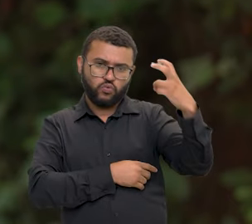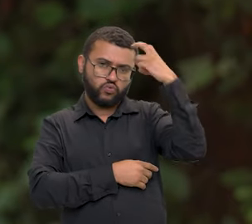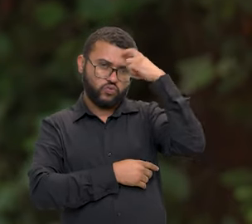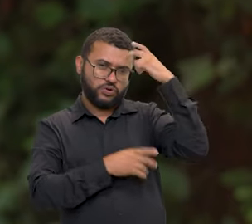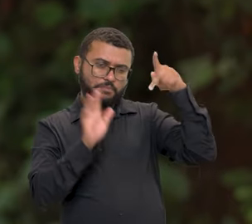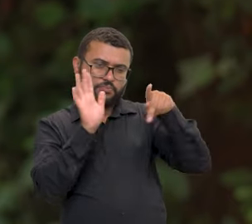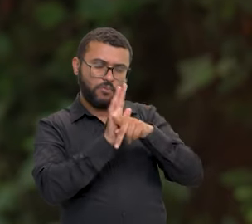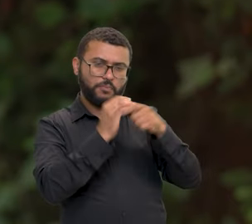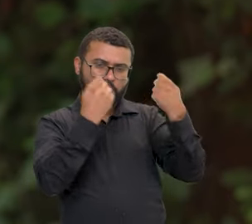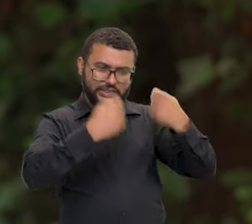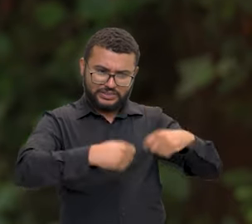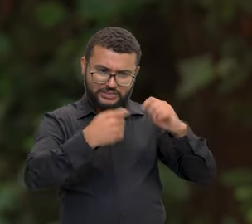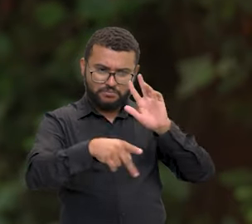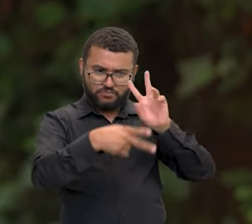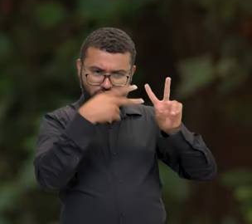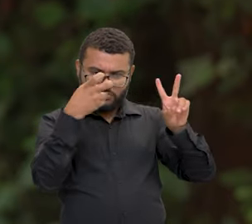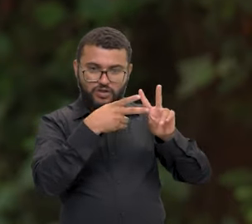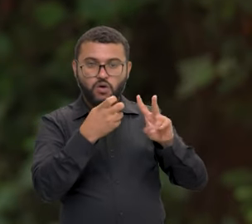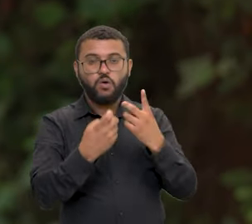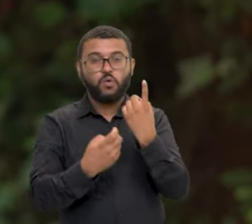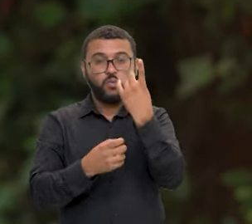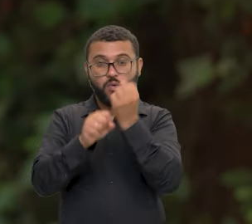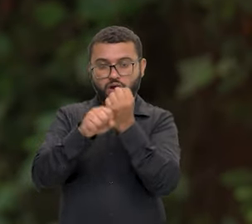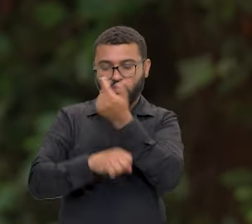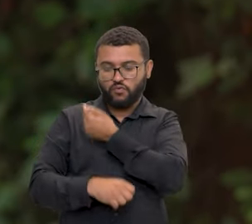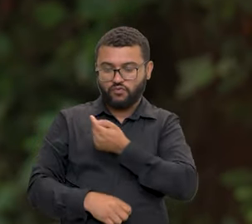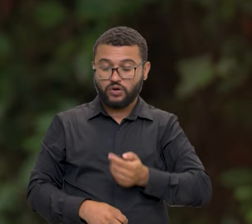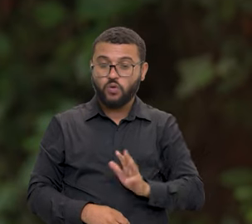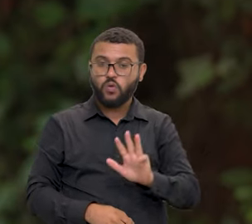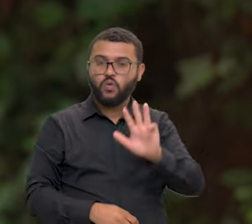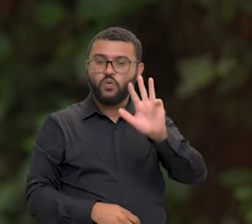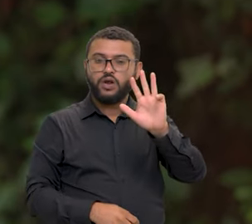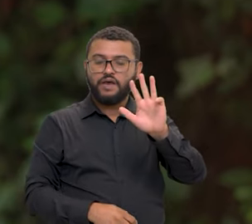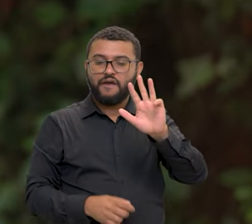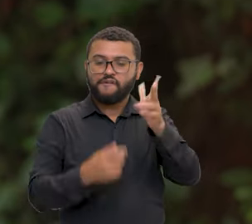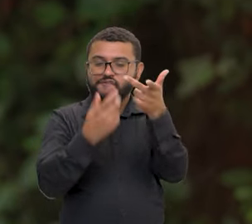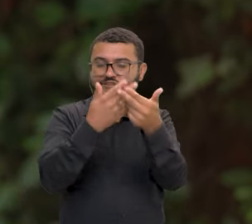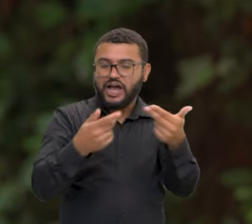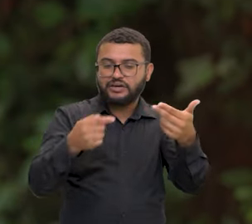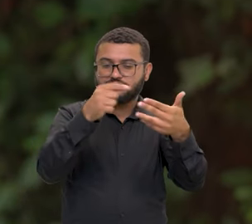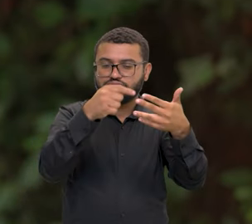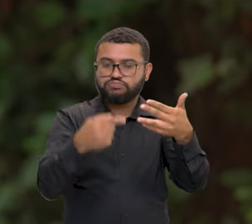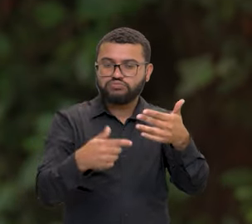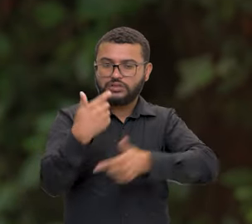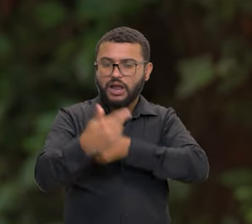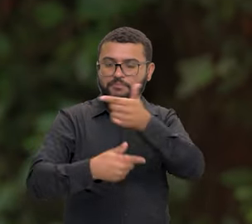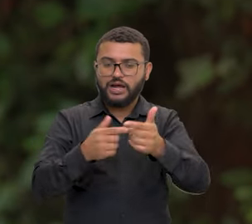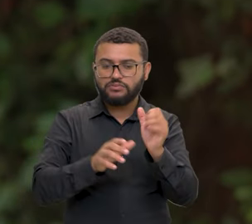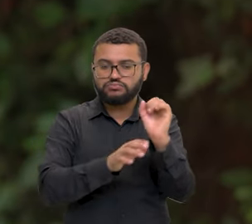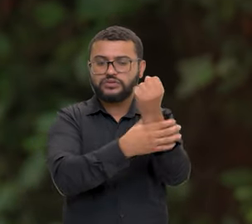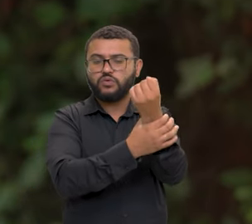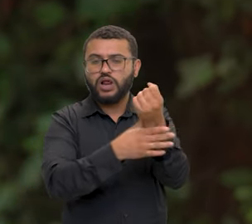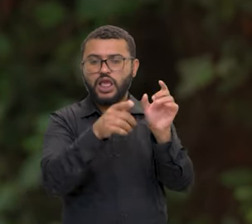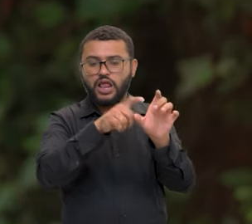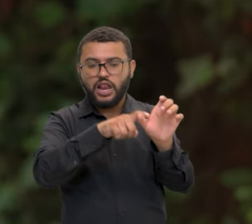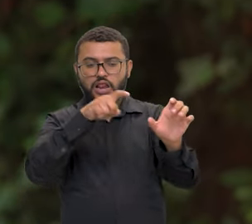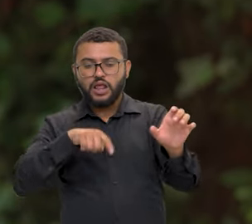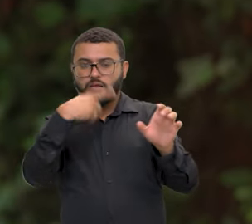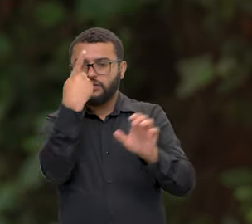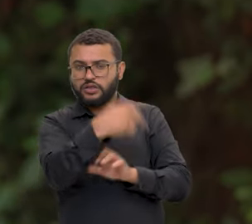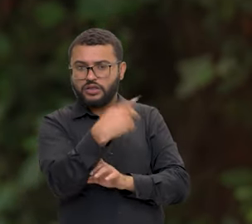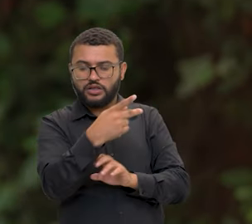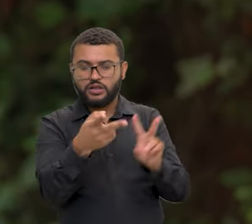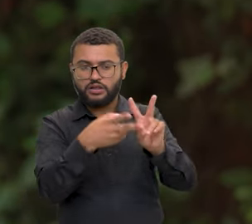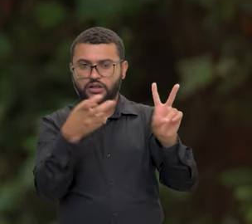específicas. Neste primeiro ano do governo Lula, diversas foram as iniciativas para garantir a autonomia desses povos